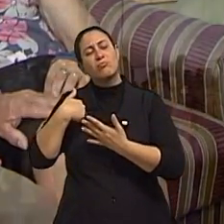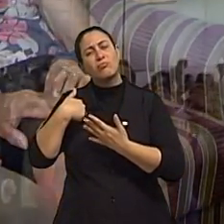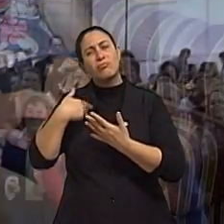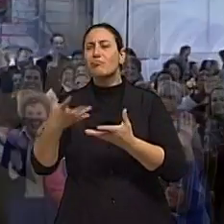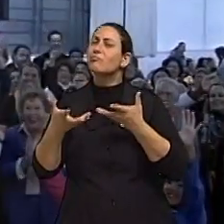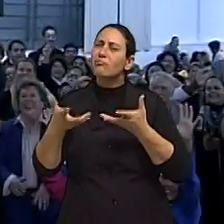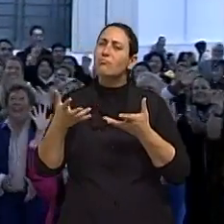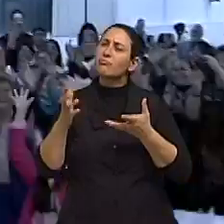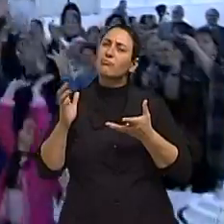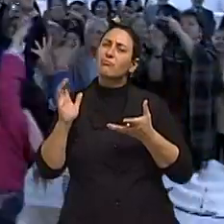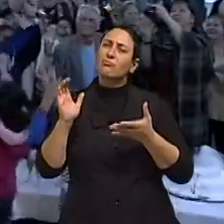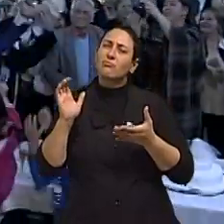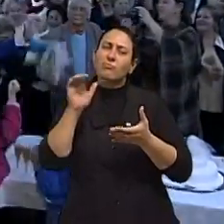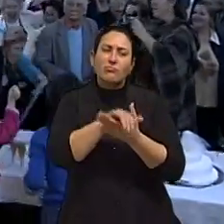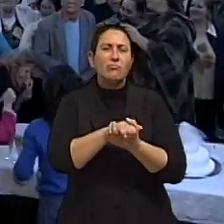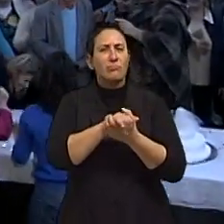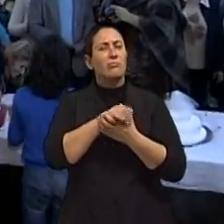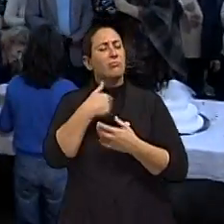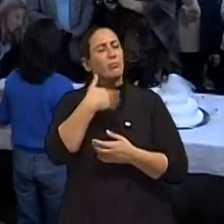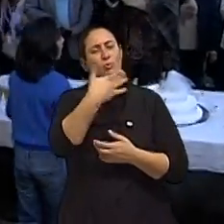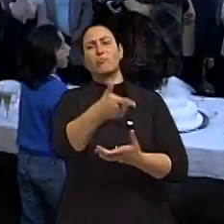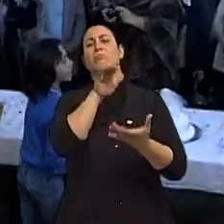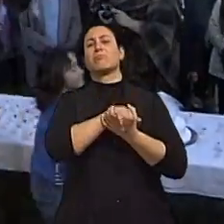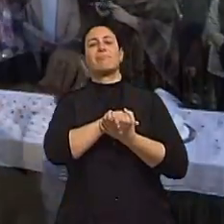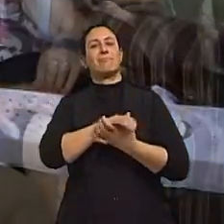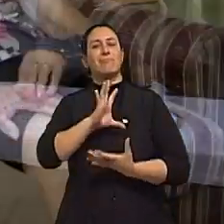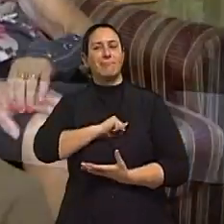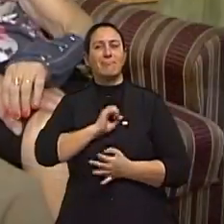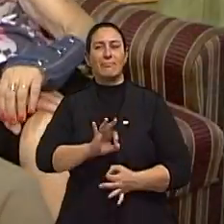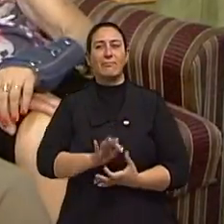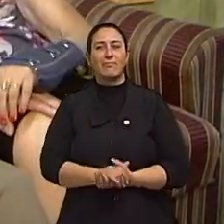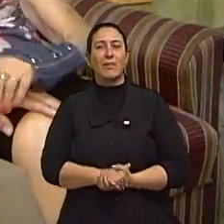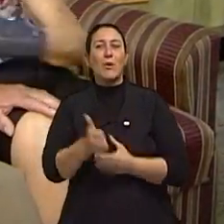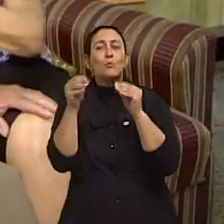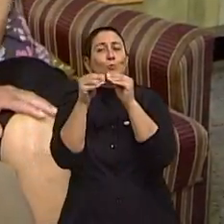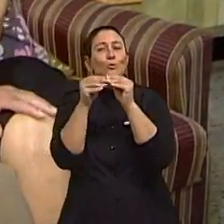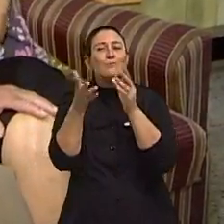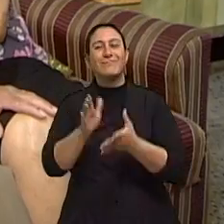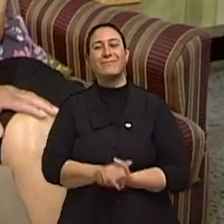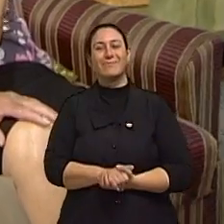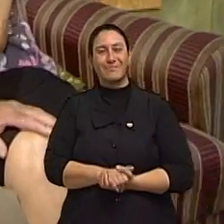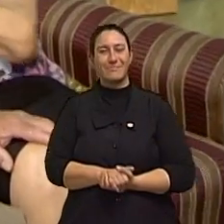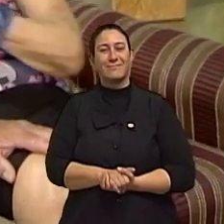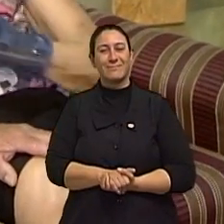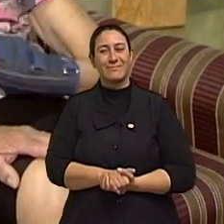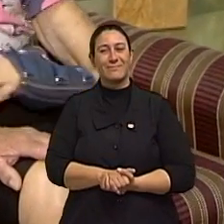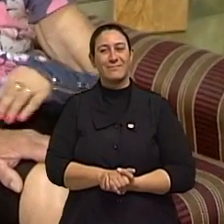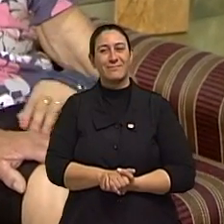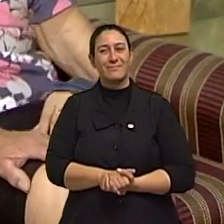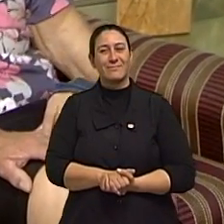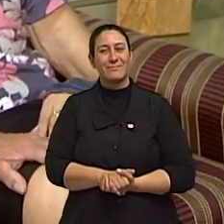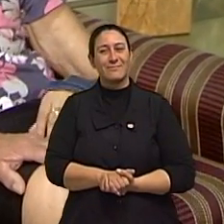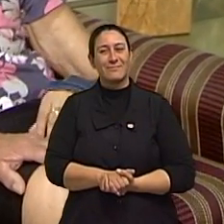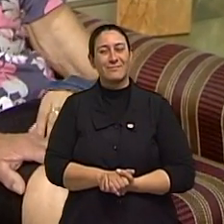querer ela em casamento. Vamos, vamos lá, teu beijo. Aqui. Isso.